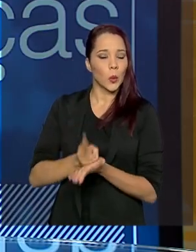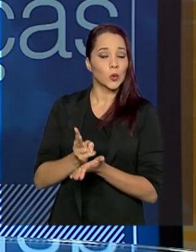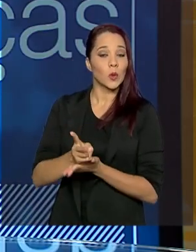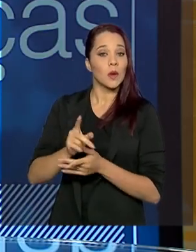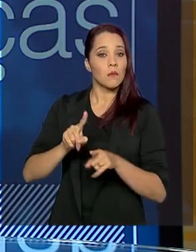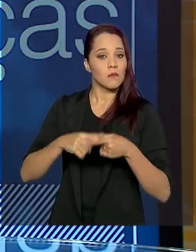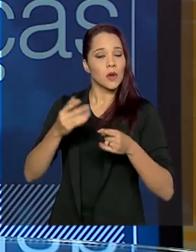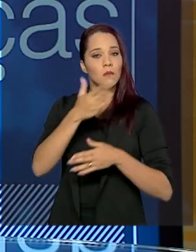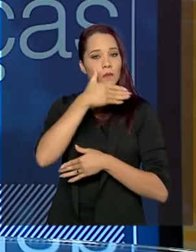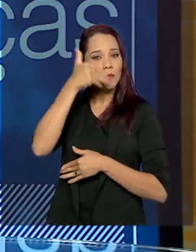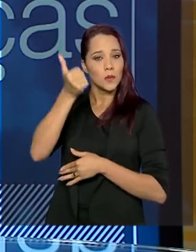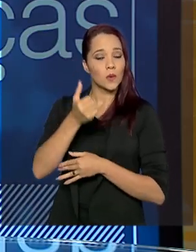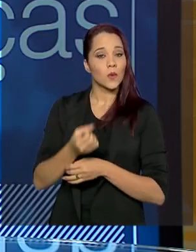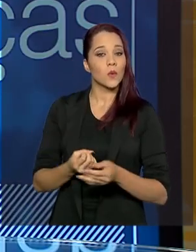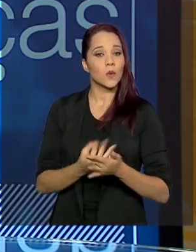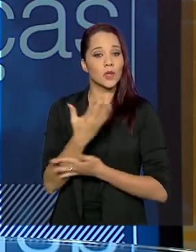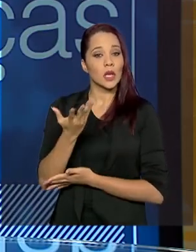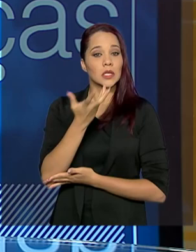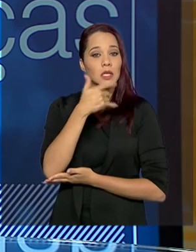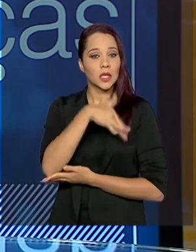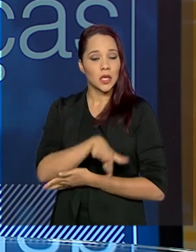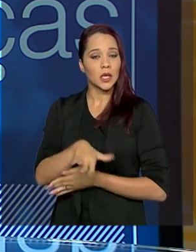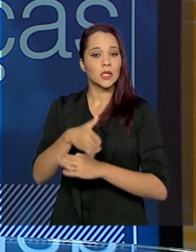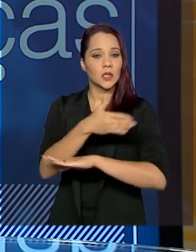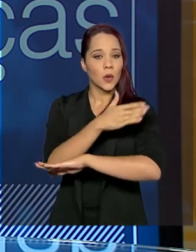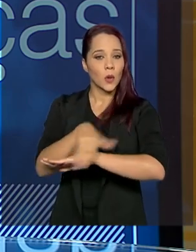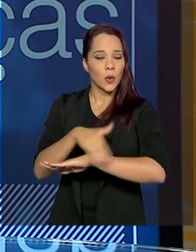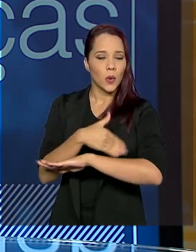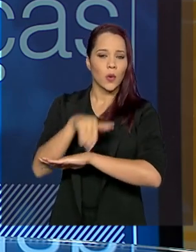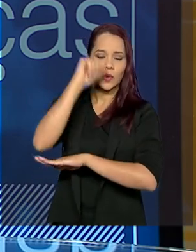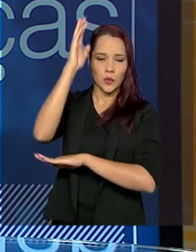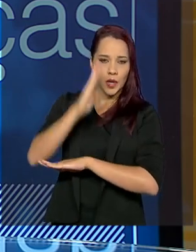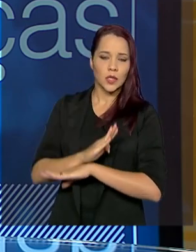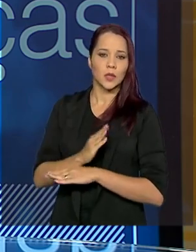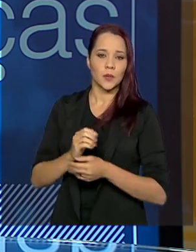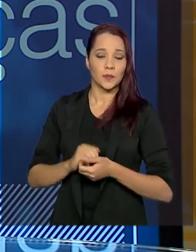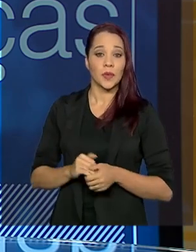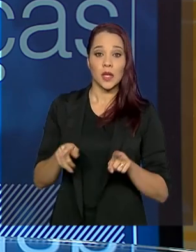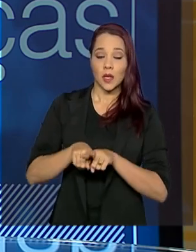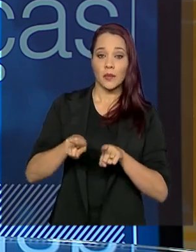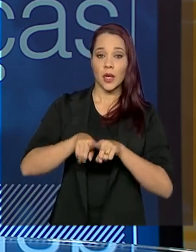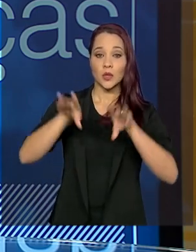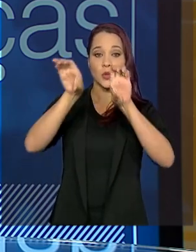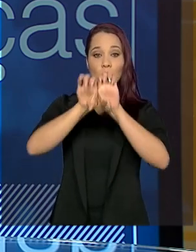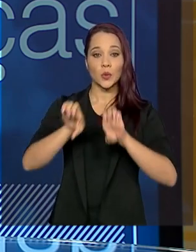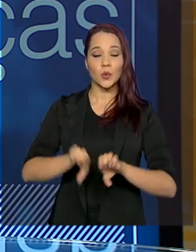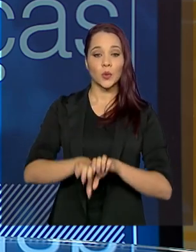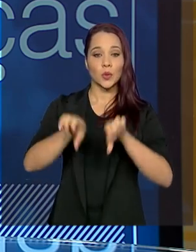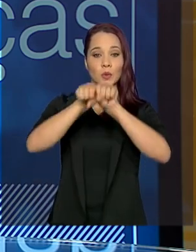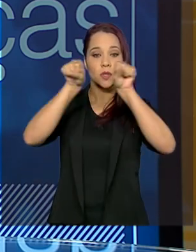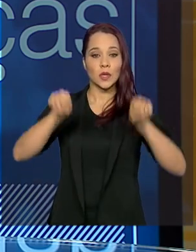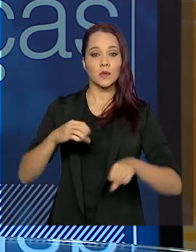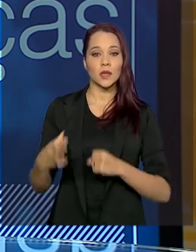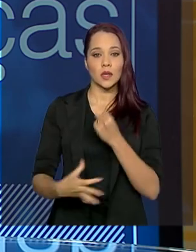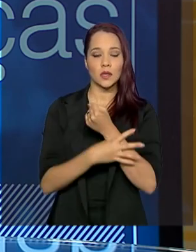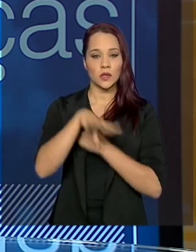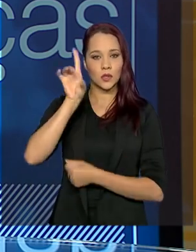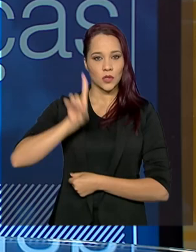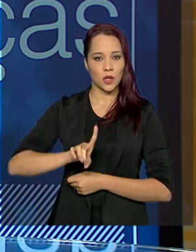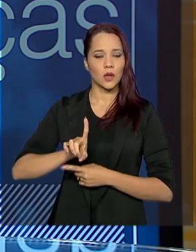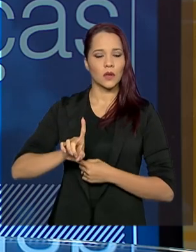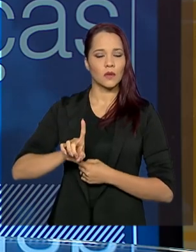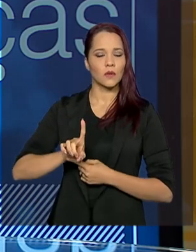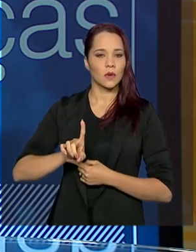melhorou muito o número de crianças em situação de rua no nosso país. A própria estruturação do sistema de garantia de direitos. O que é isso?